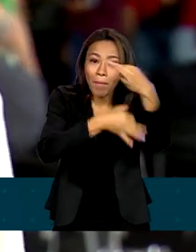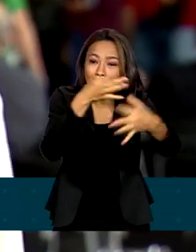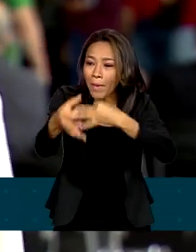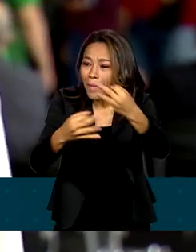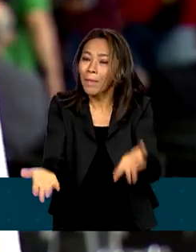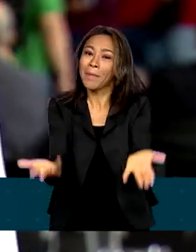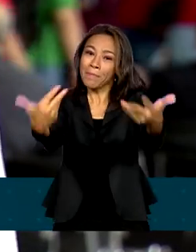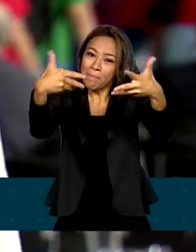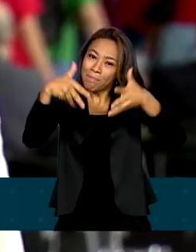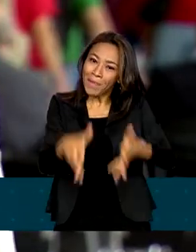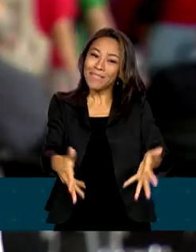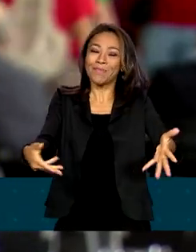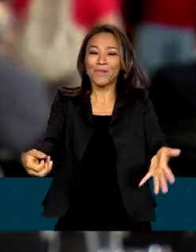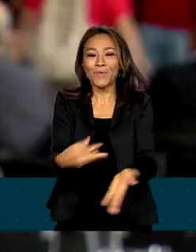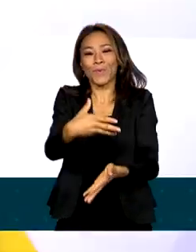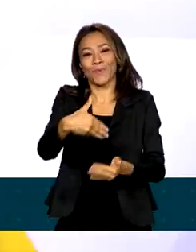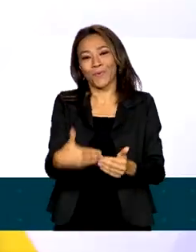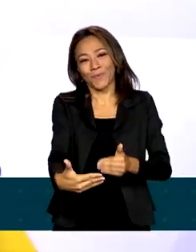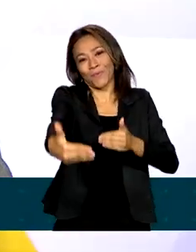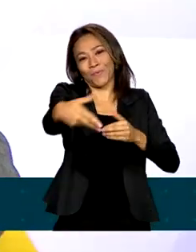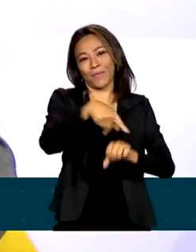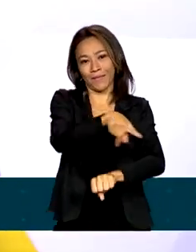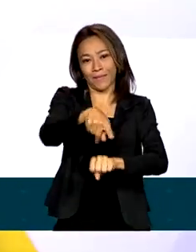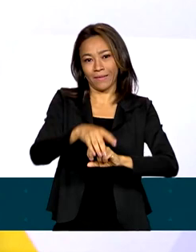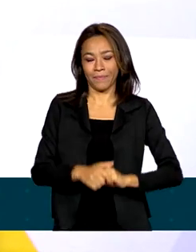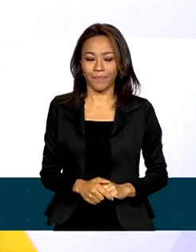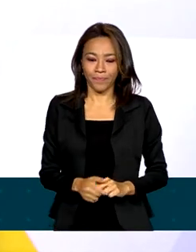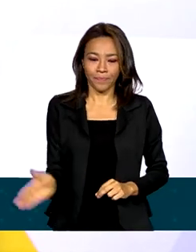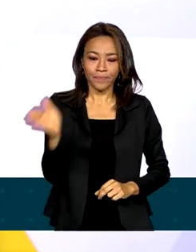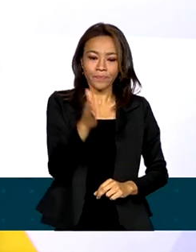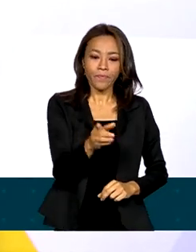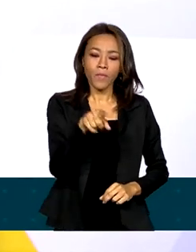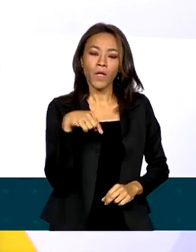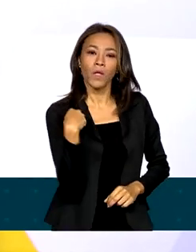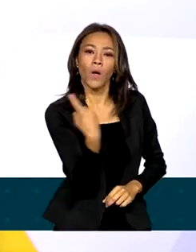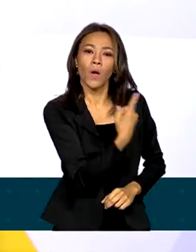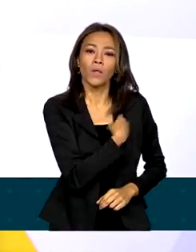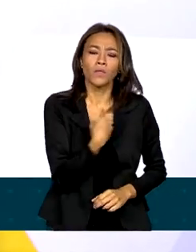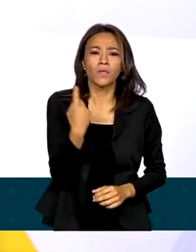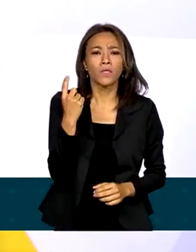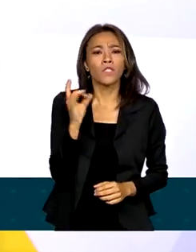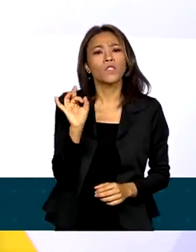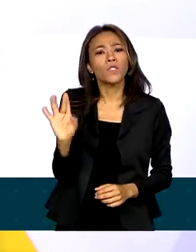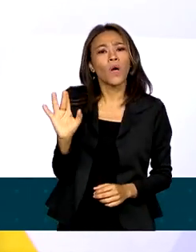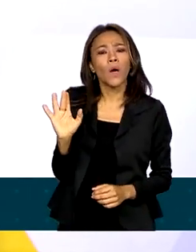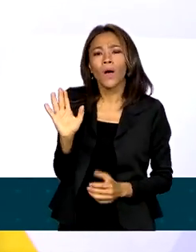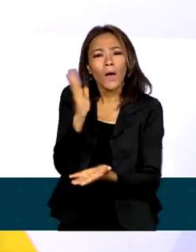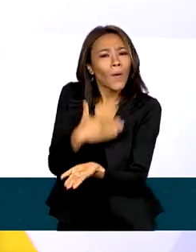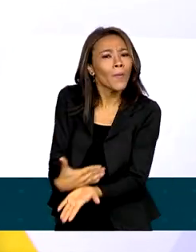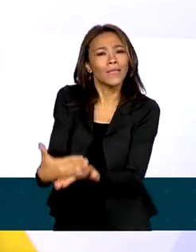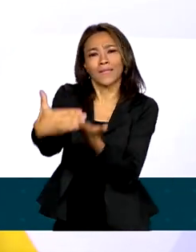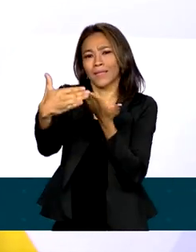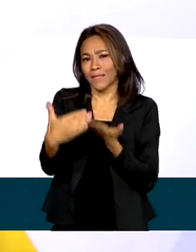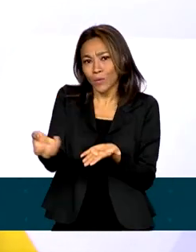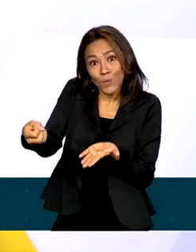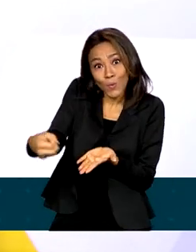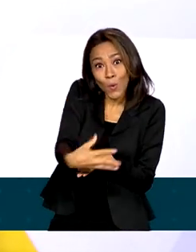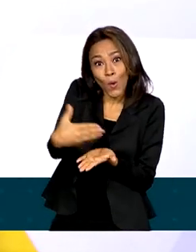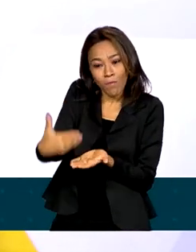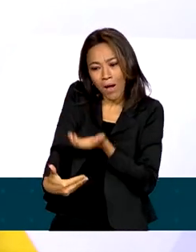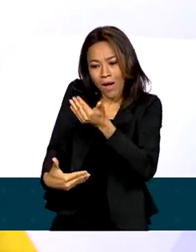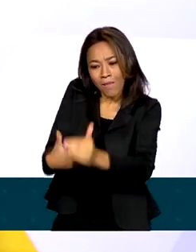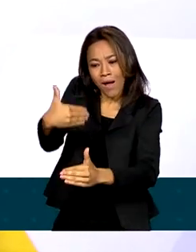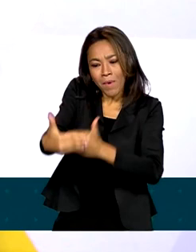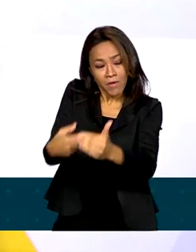redesenho de um novo país. Nós estamos apenas iniciando um processo e vocês fazem